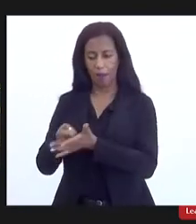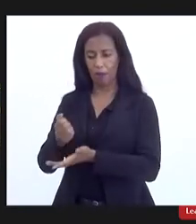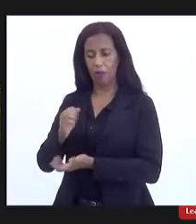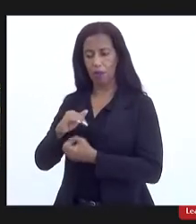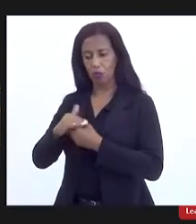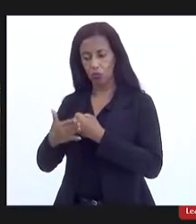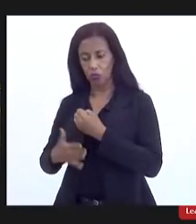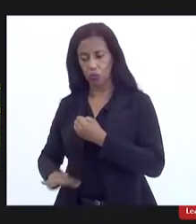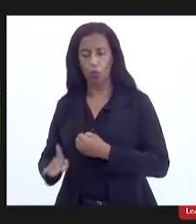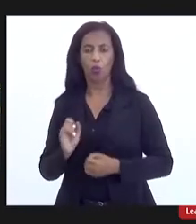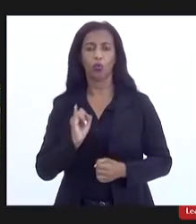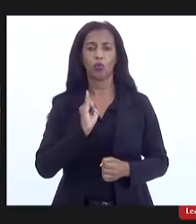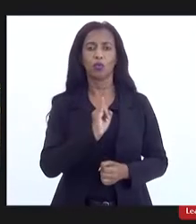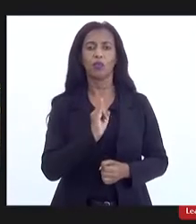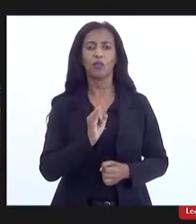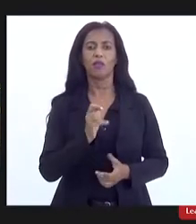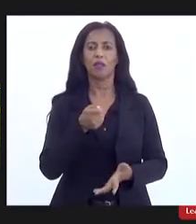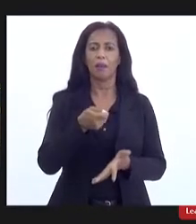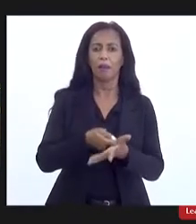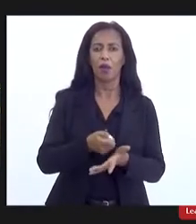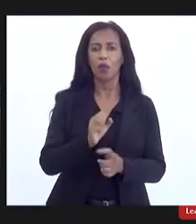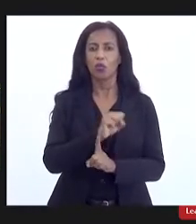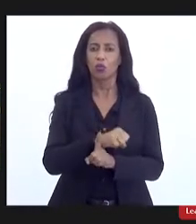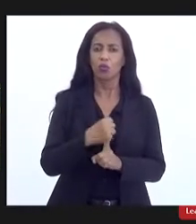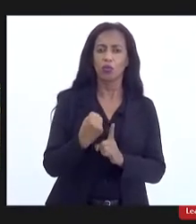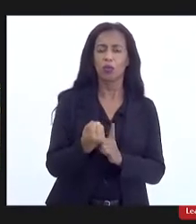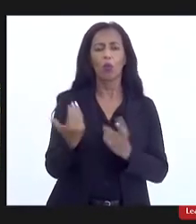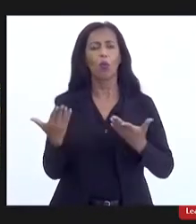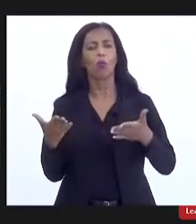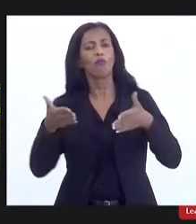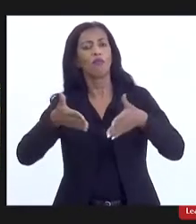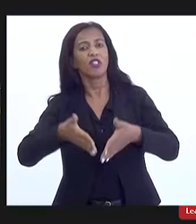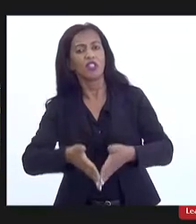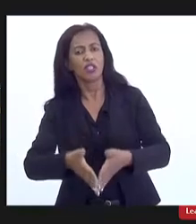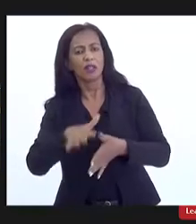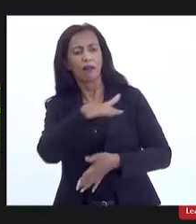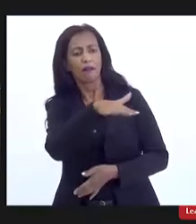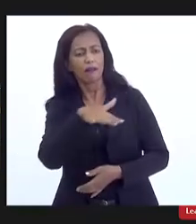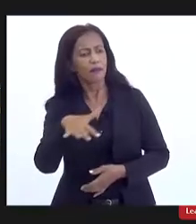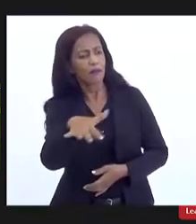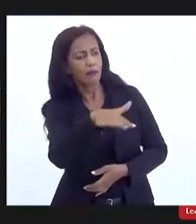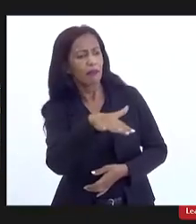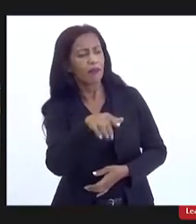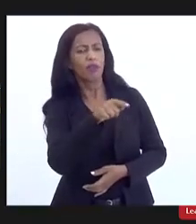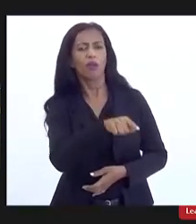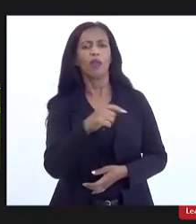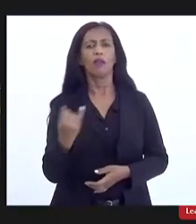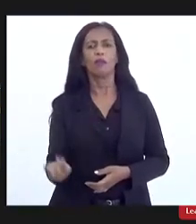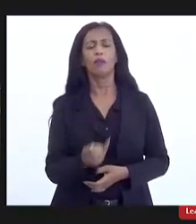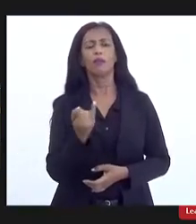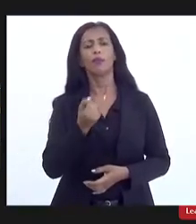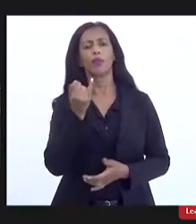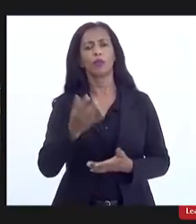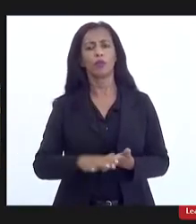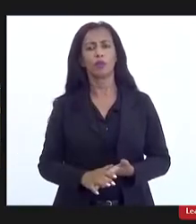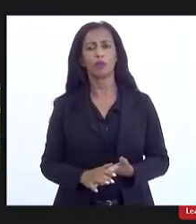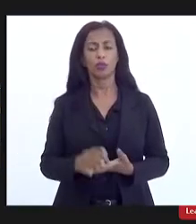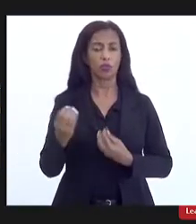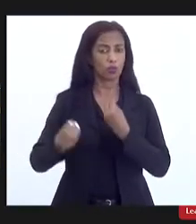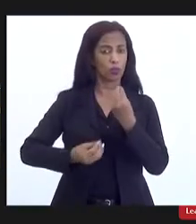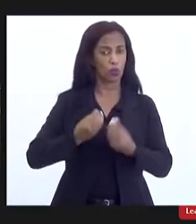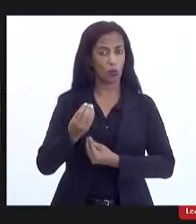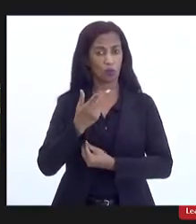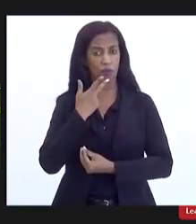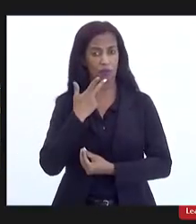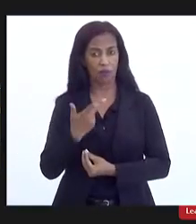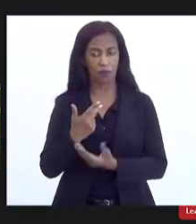esgoto, se vai ter tarifa social, como é que vai chegar a água nessa região que é tão importante e como se falou aqui